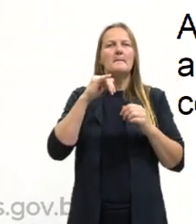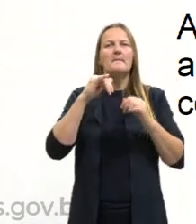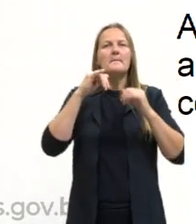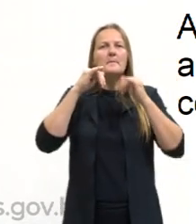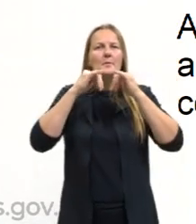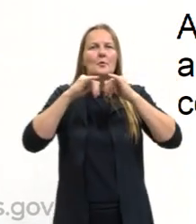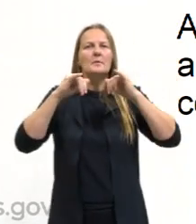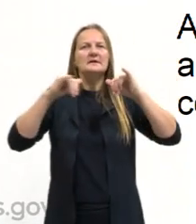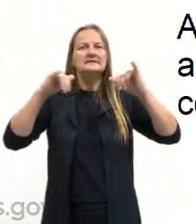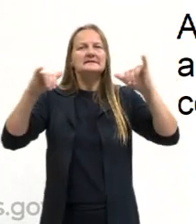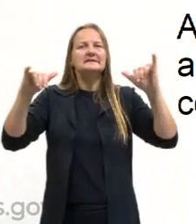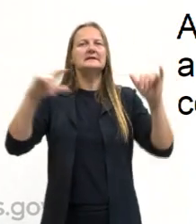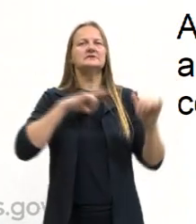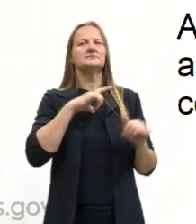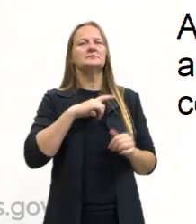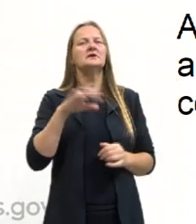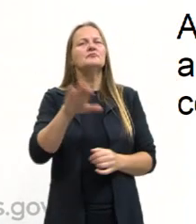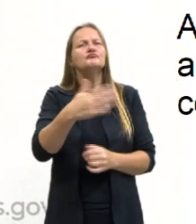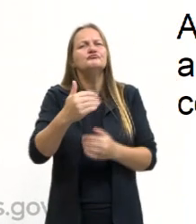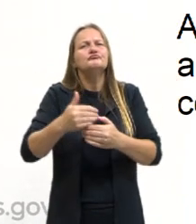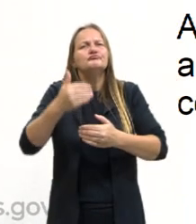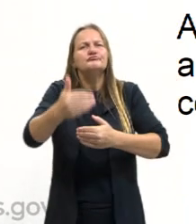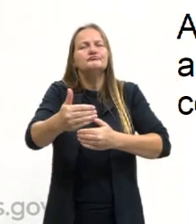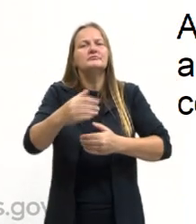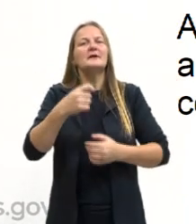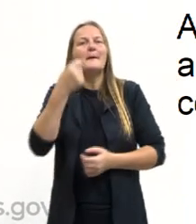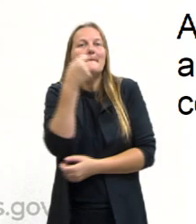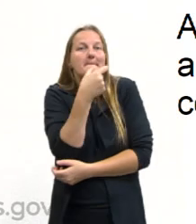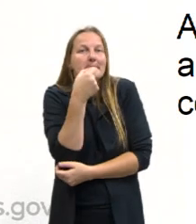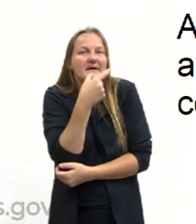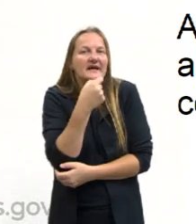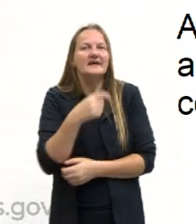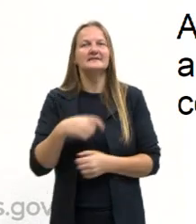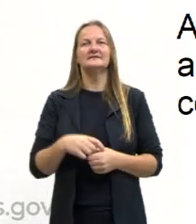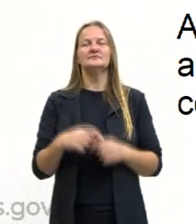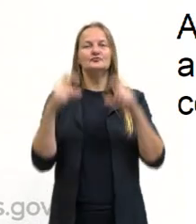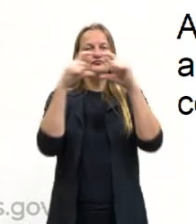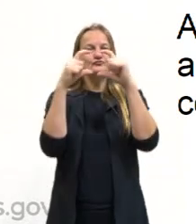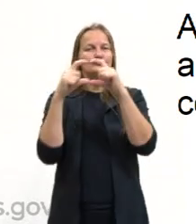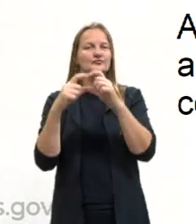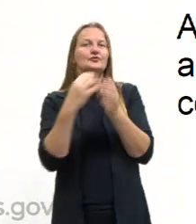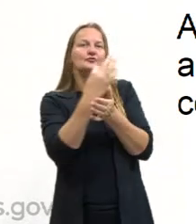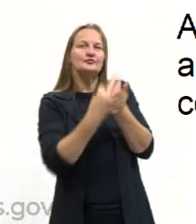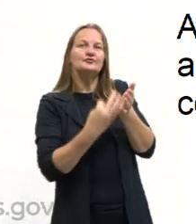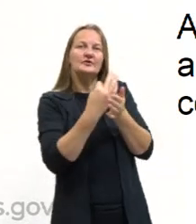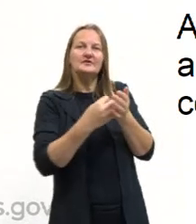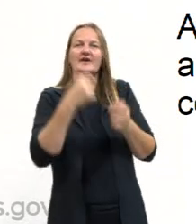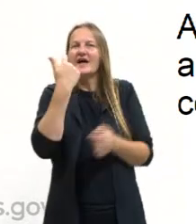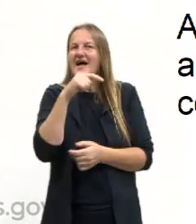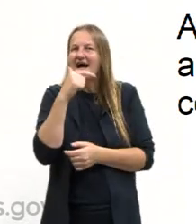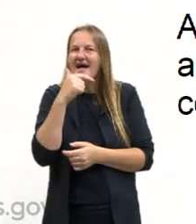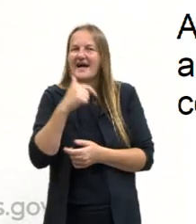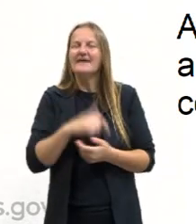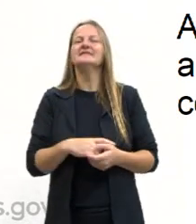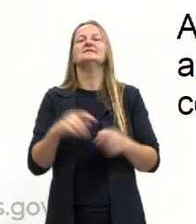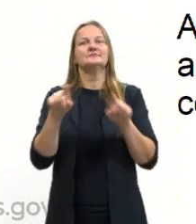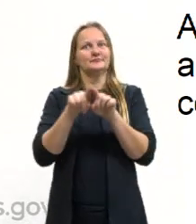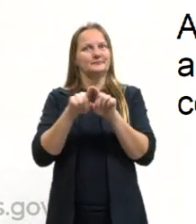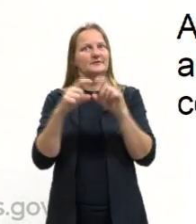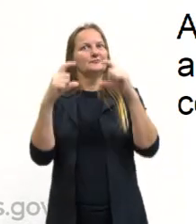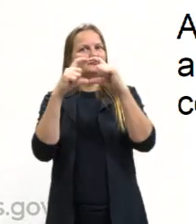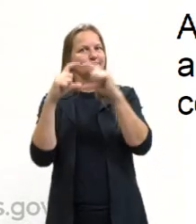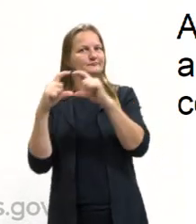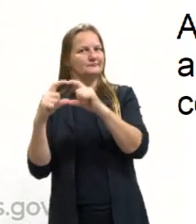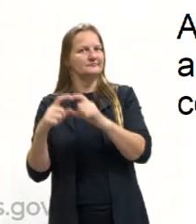isso. E, além disso, ele vai aparecer em piadas, anedotas ou textos humorísticos, que também vão trabalhar com essa